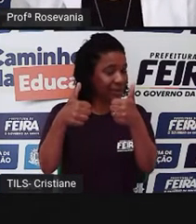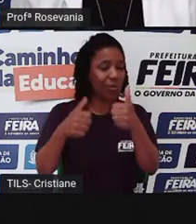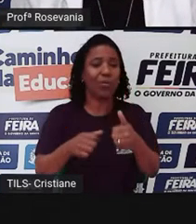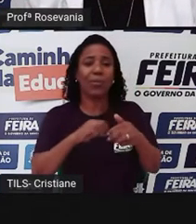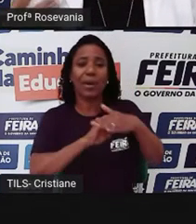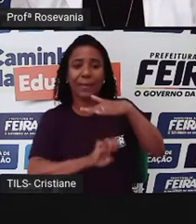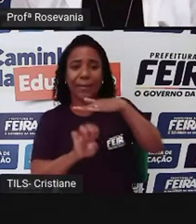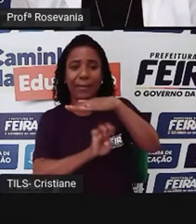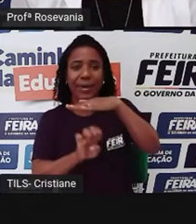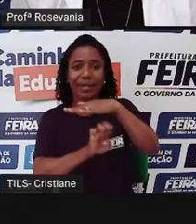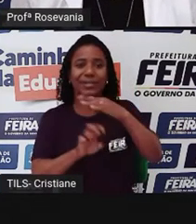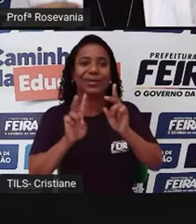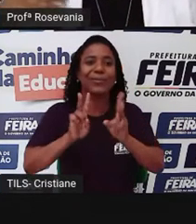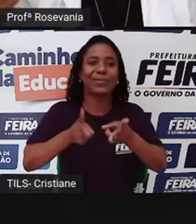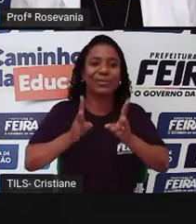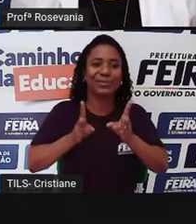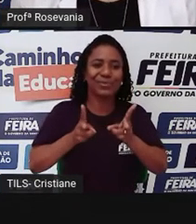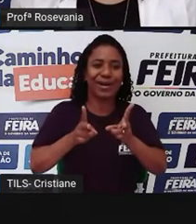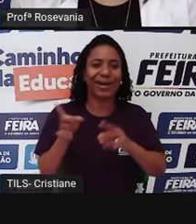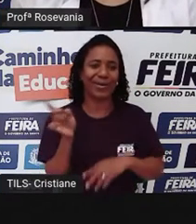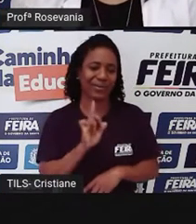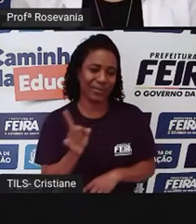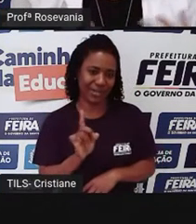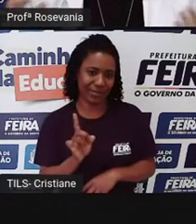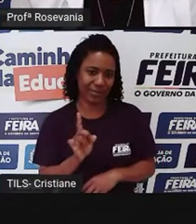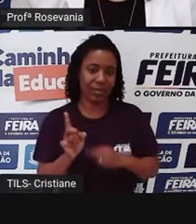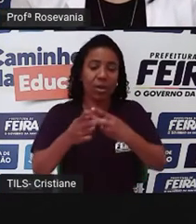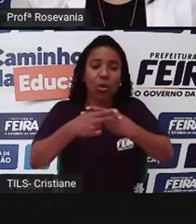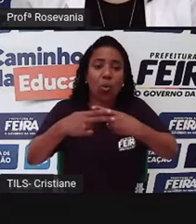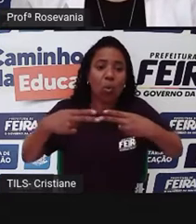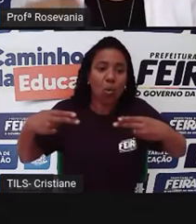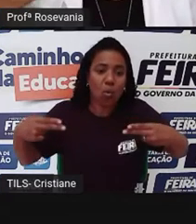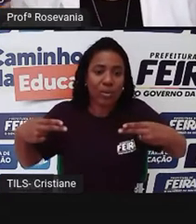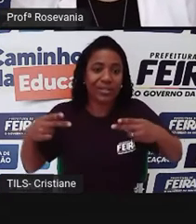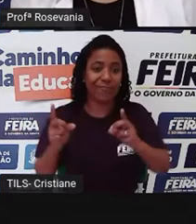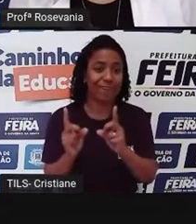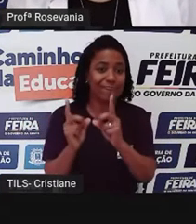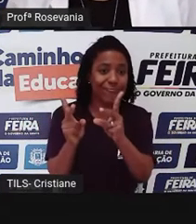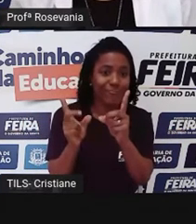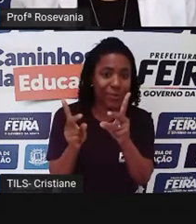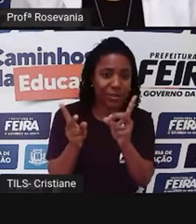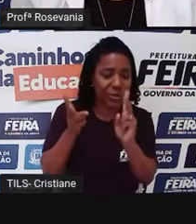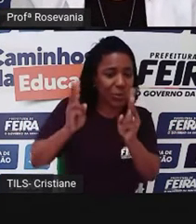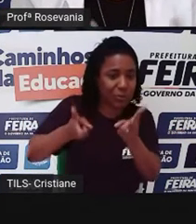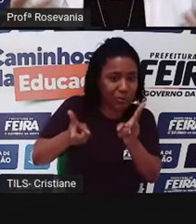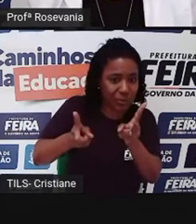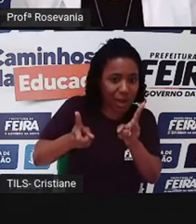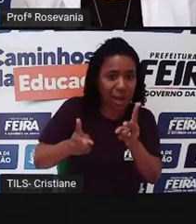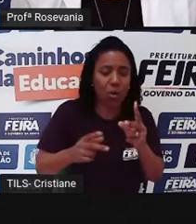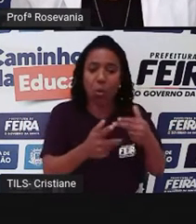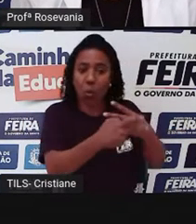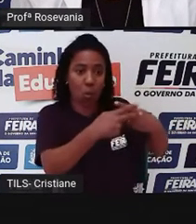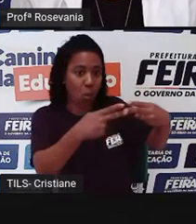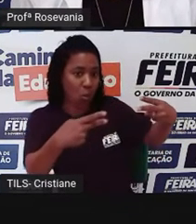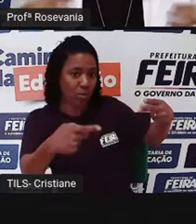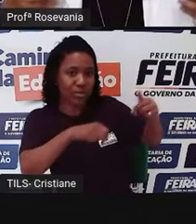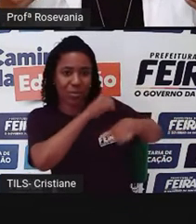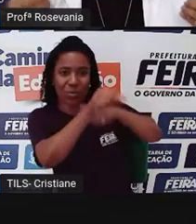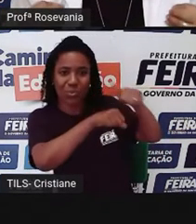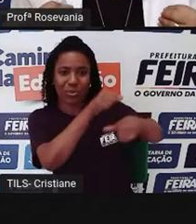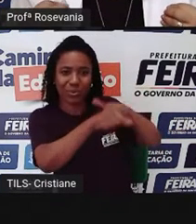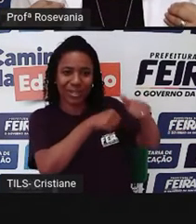não, as cobranças, o tipo de produto, se vai se emancipar, se vai pegar uma outra linha, sei lá, então,